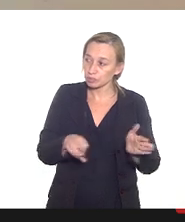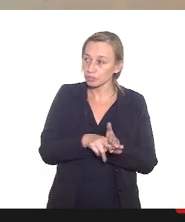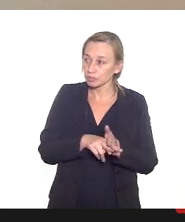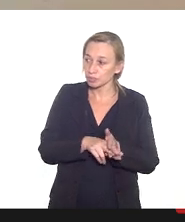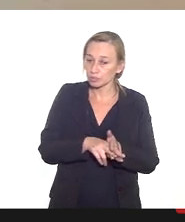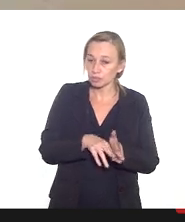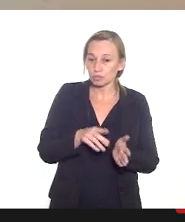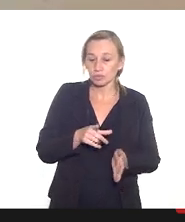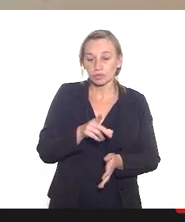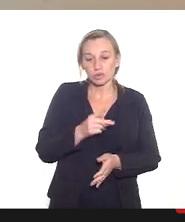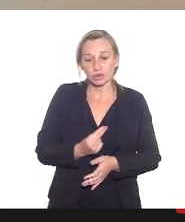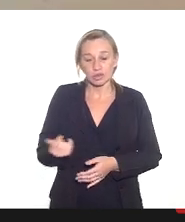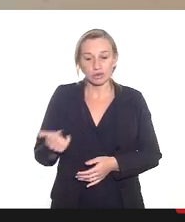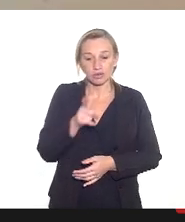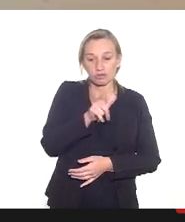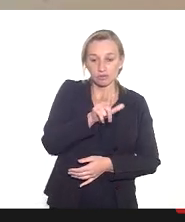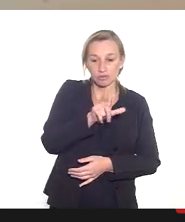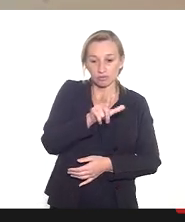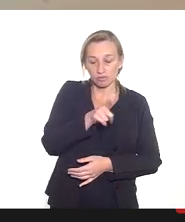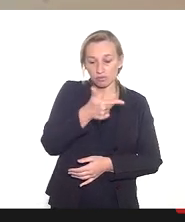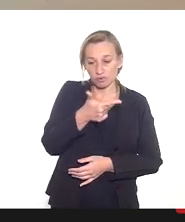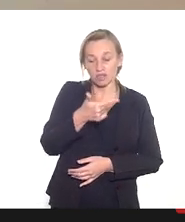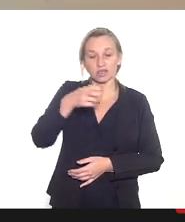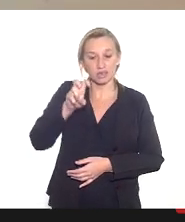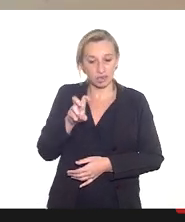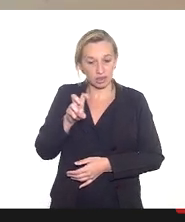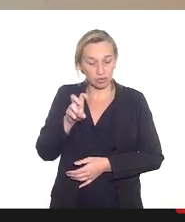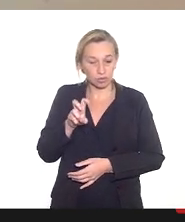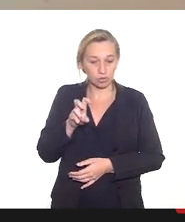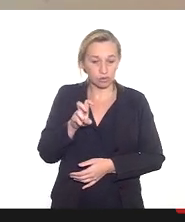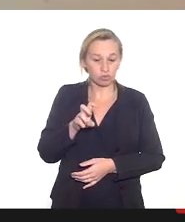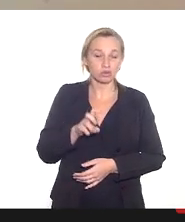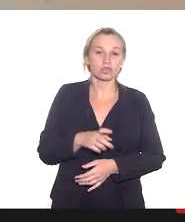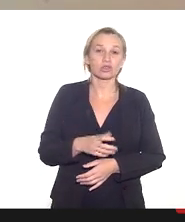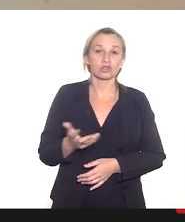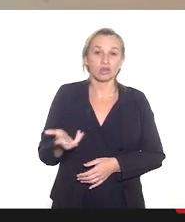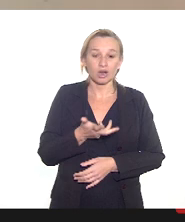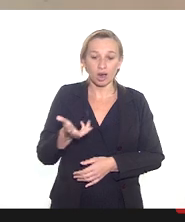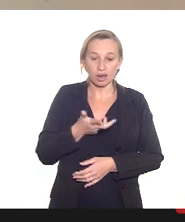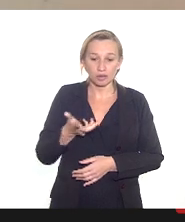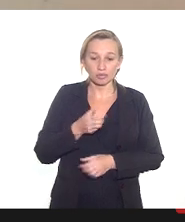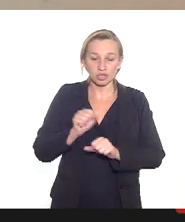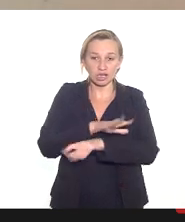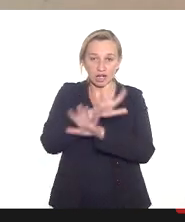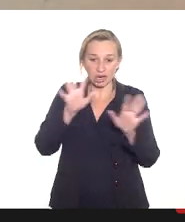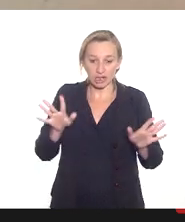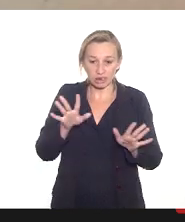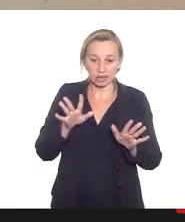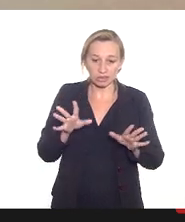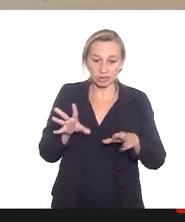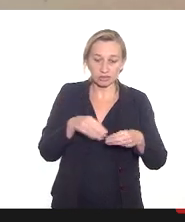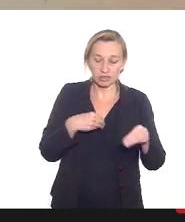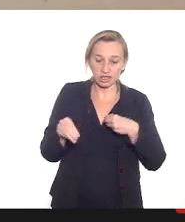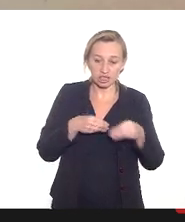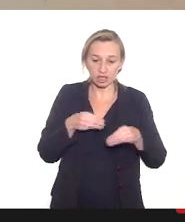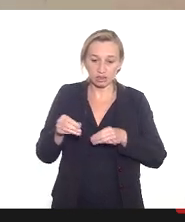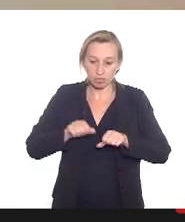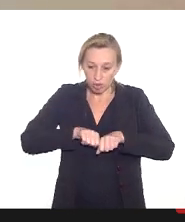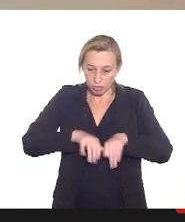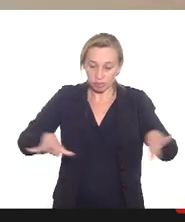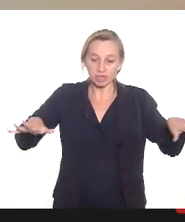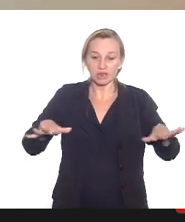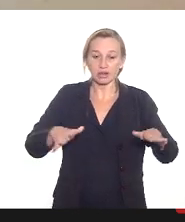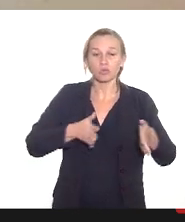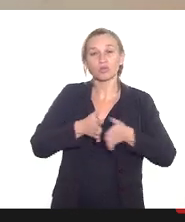saiu no dia 25 ela sairá com uma redação mais mais clara mais flexível para ampliar o acesso